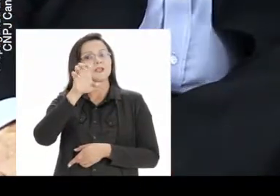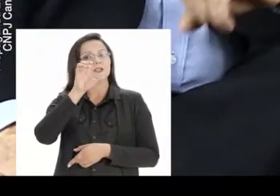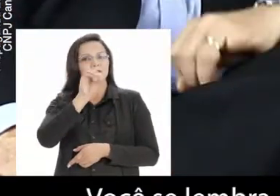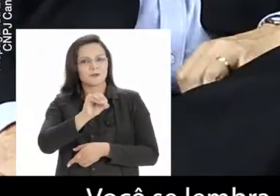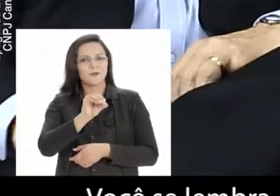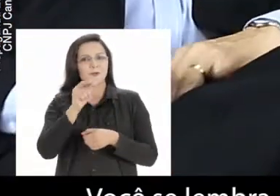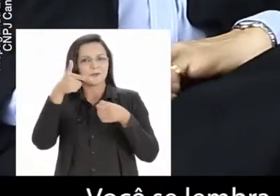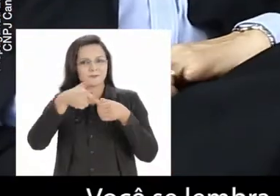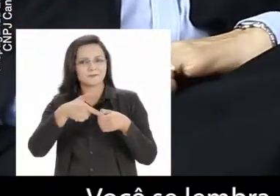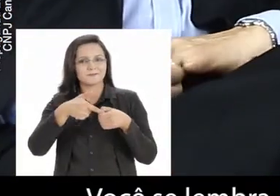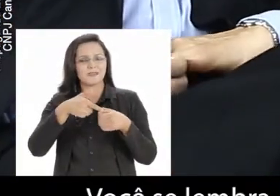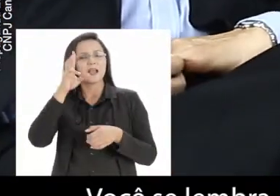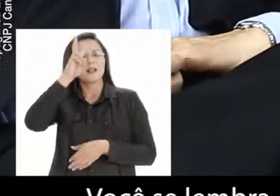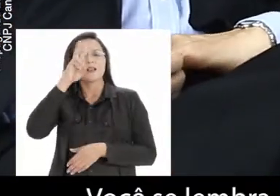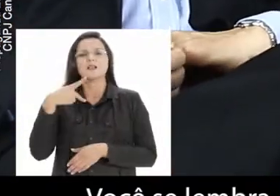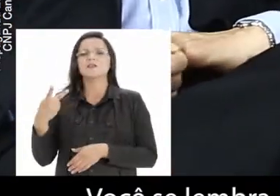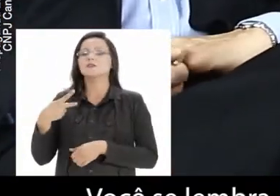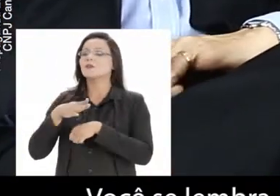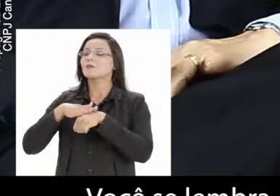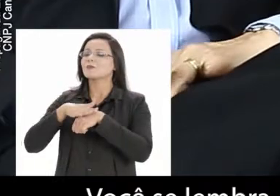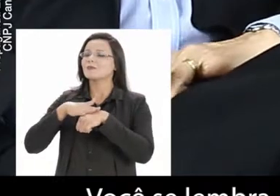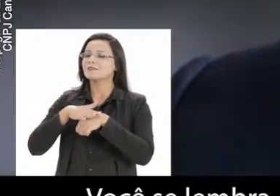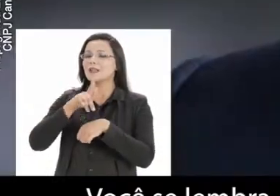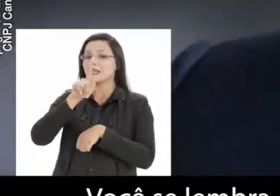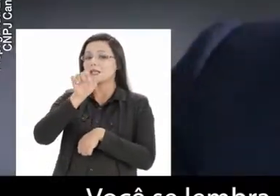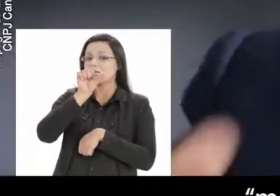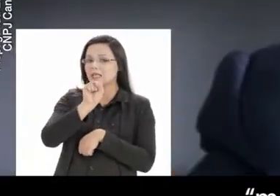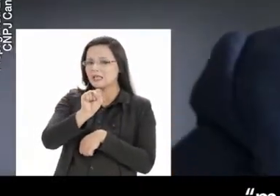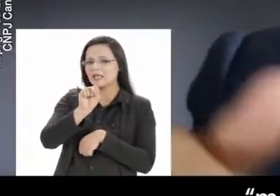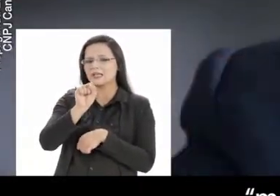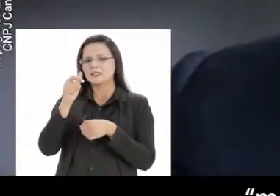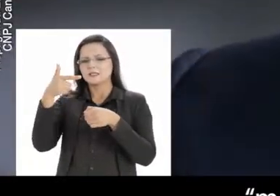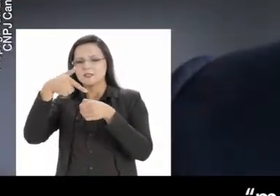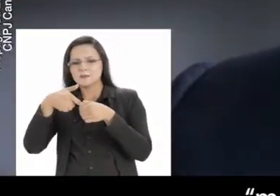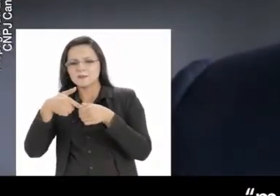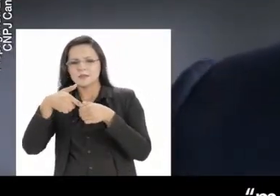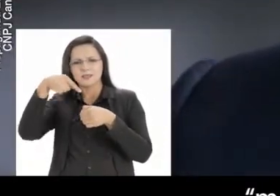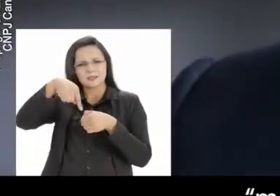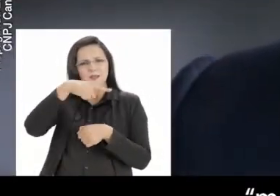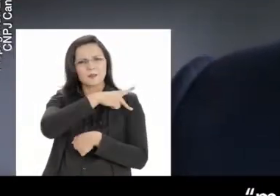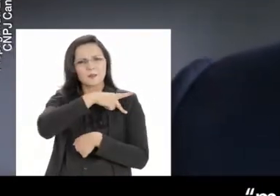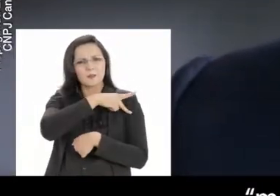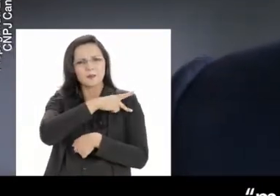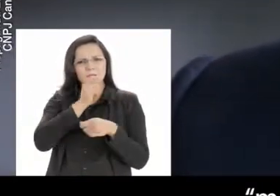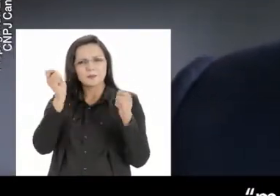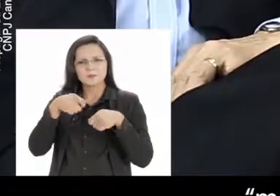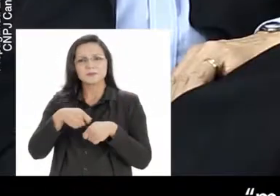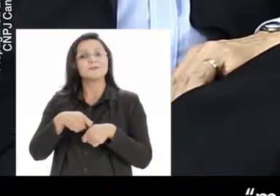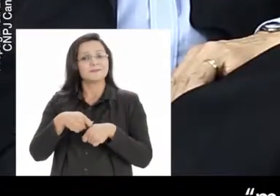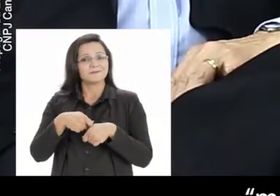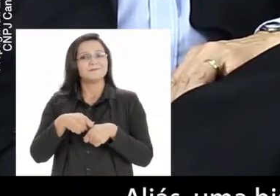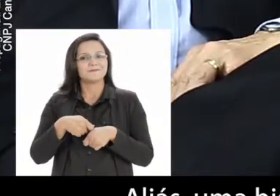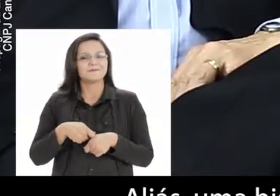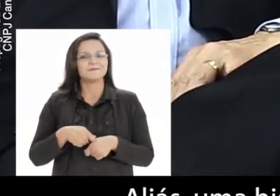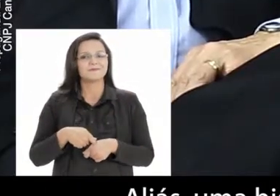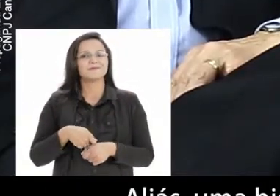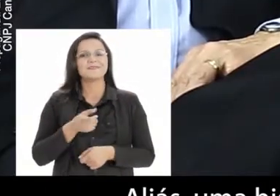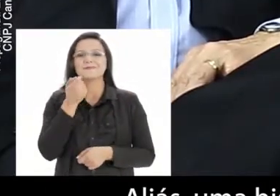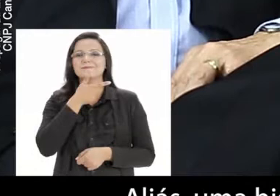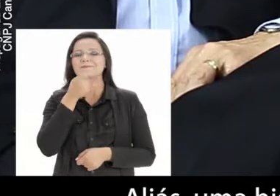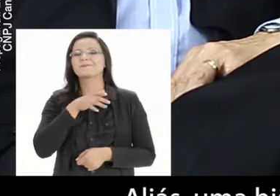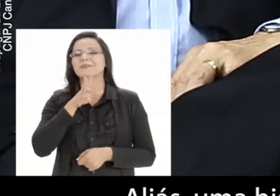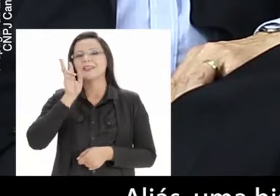Você se lembra quando a gente conversava sobre gás e petróleo? Mas petróleo, gás no Piauí, ué? Aliás, uma história